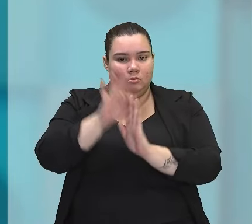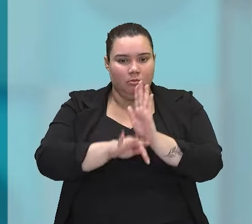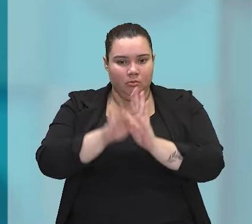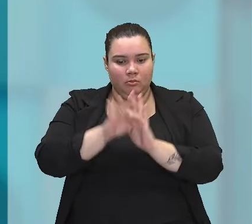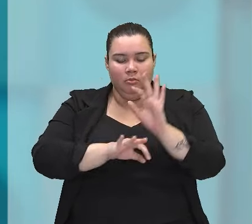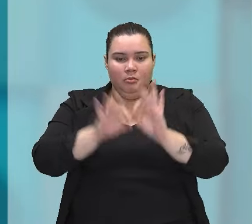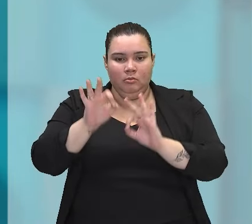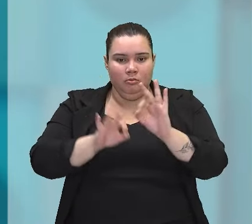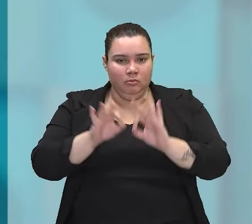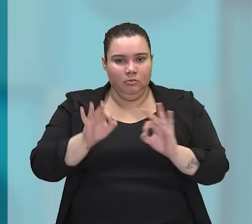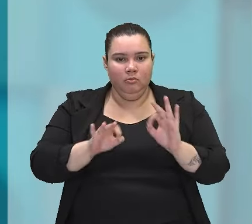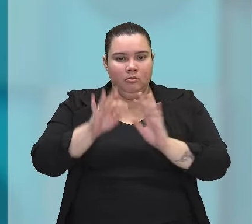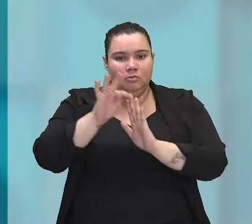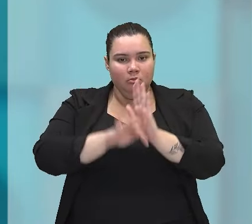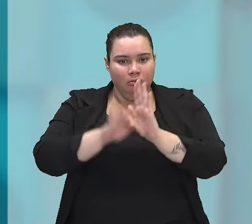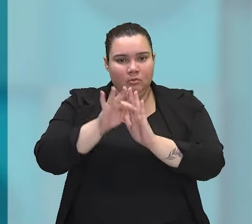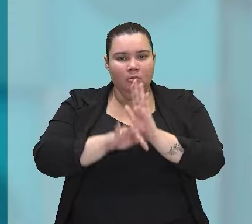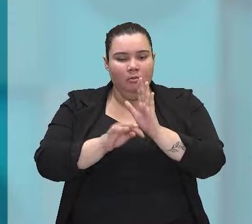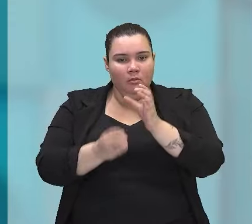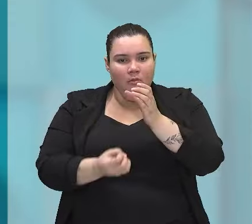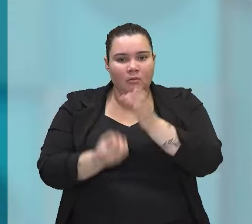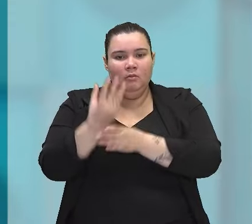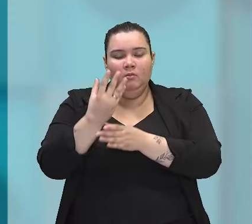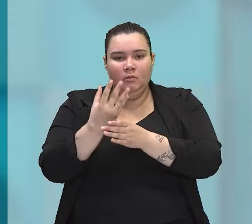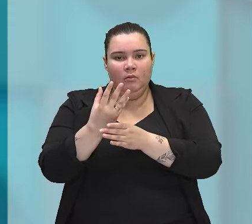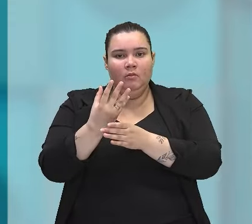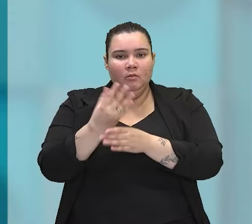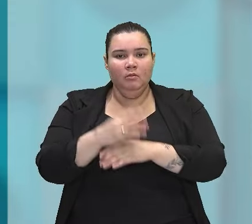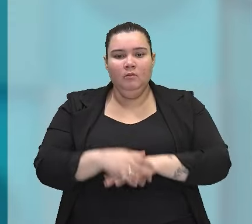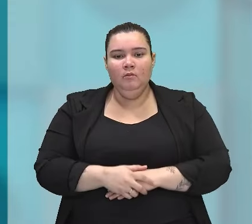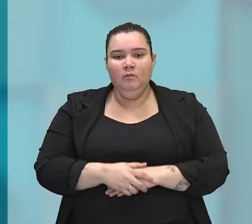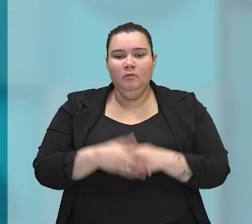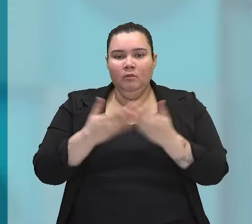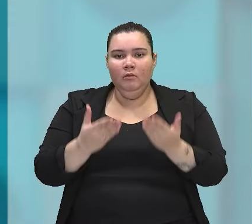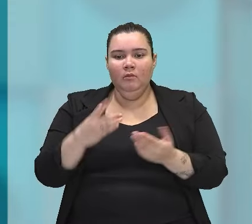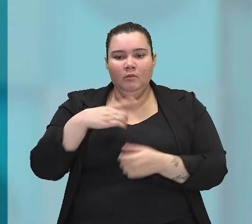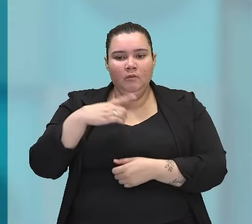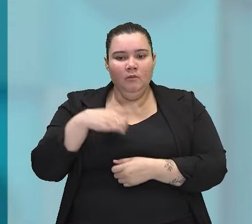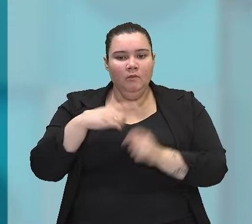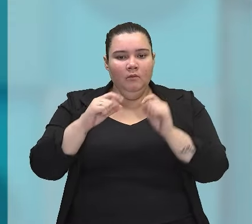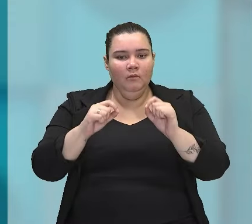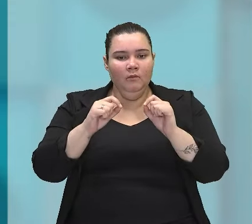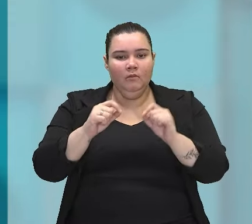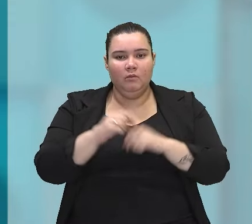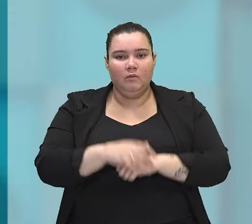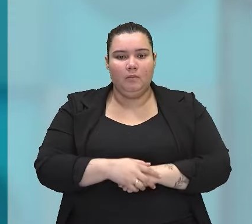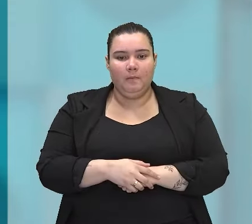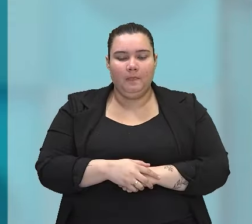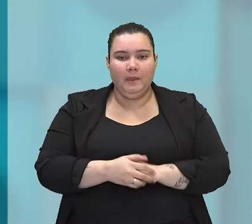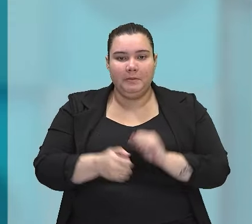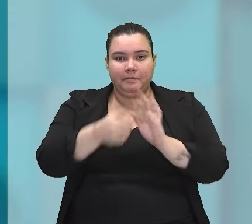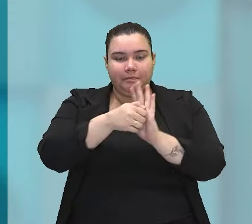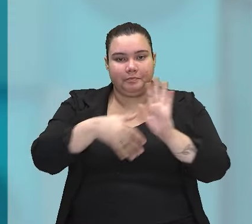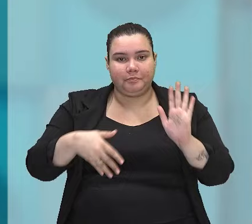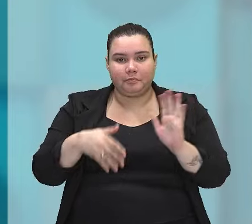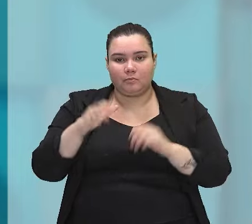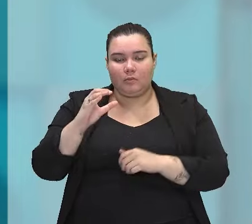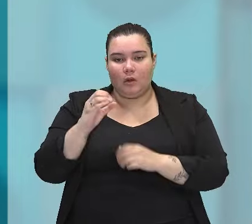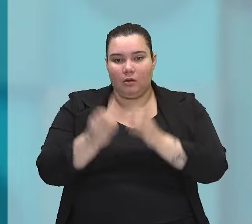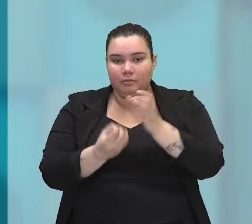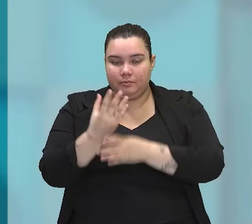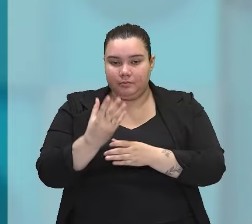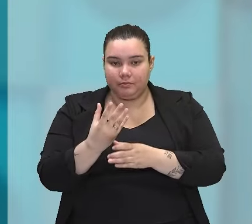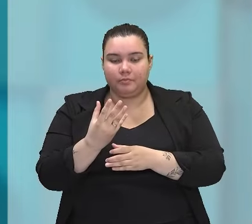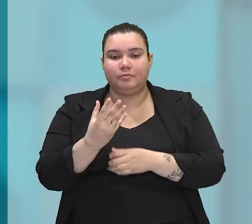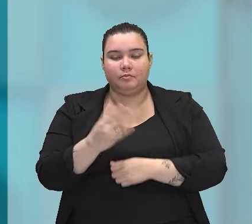organizar um texto, a construir um texto. E quando nós temos figuras de construção, são exatamente